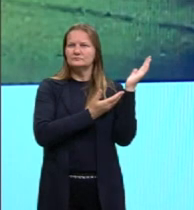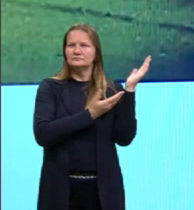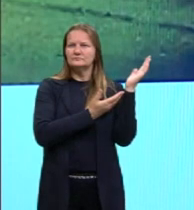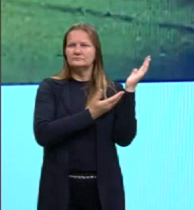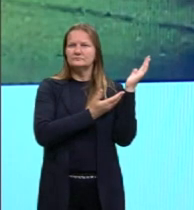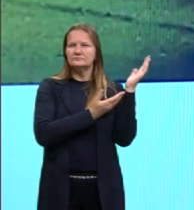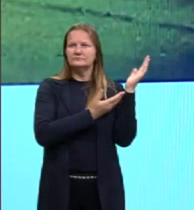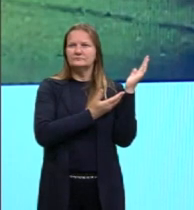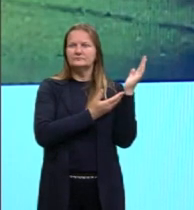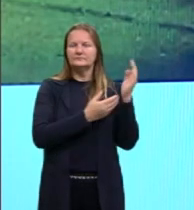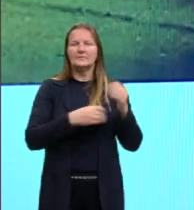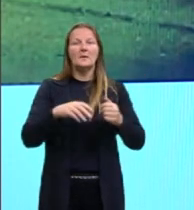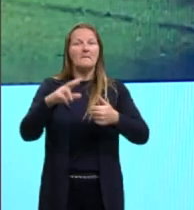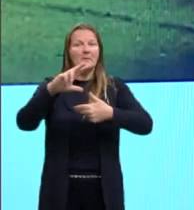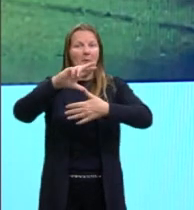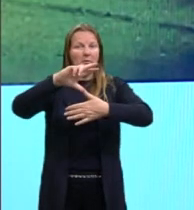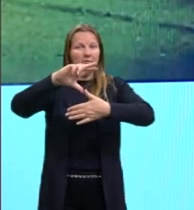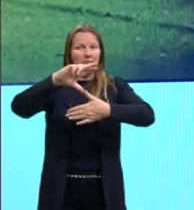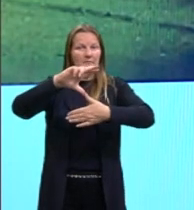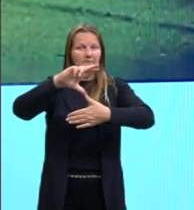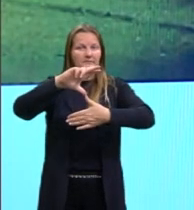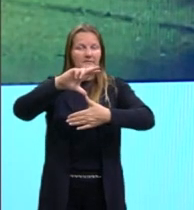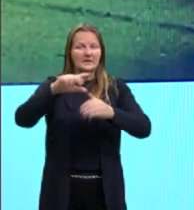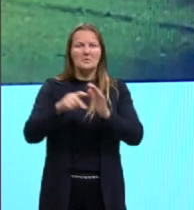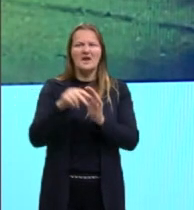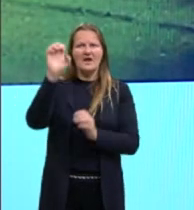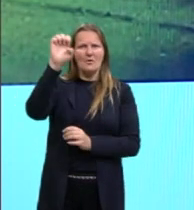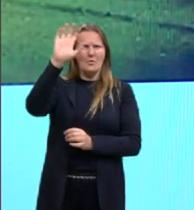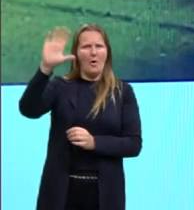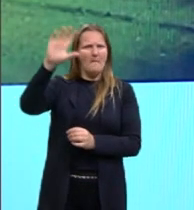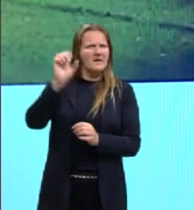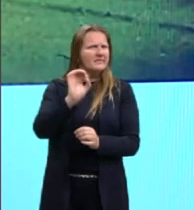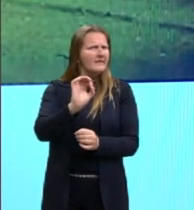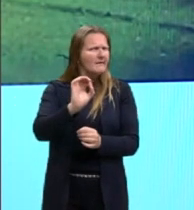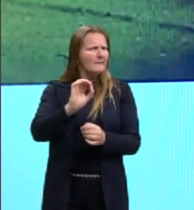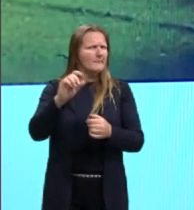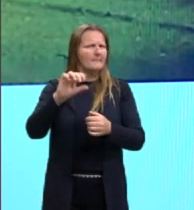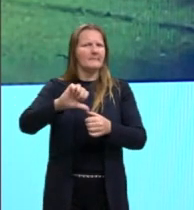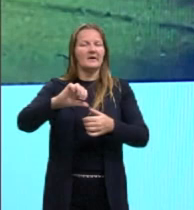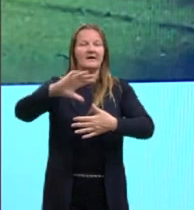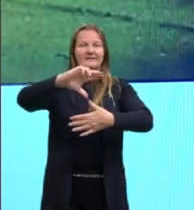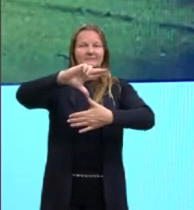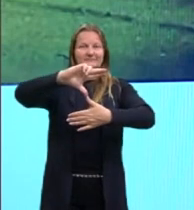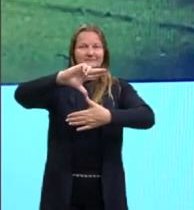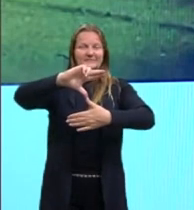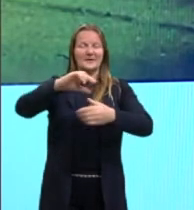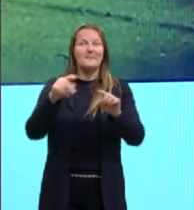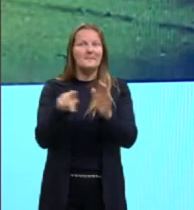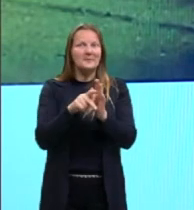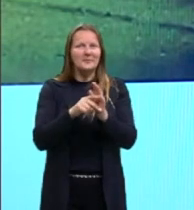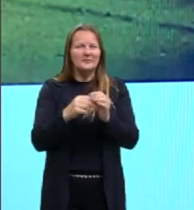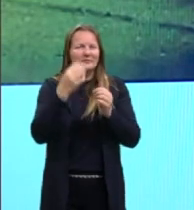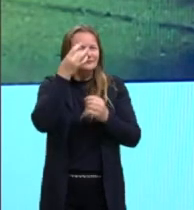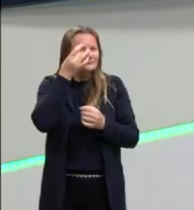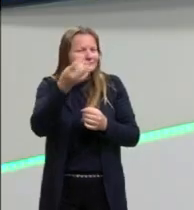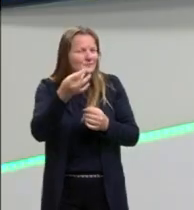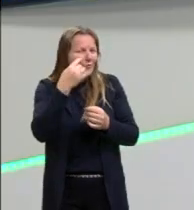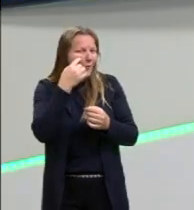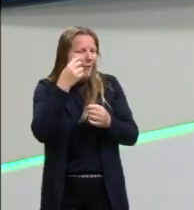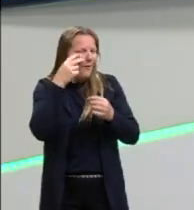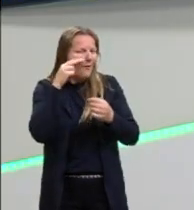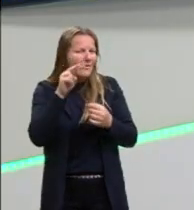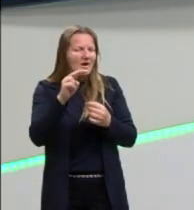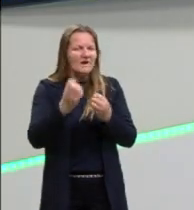um sujeito latino, né? Ele não é um sujeito europeu. Então a importância do descolonizar o olhar é